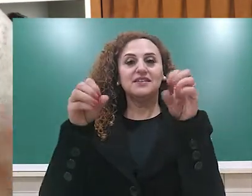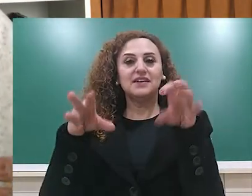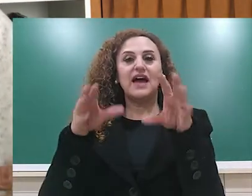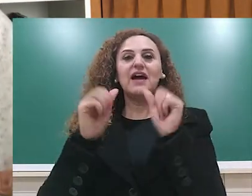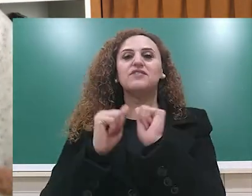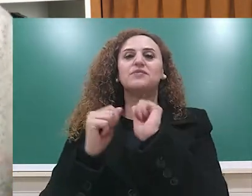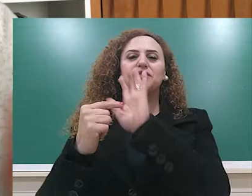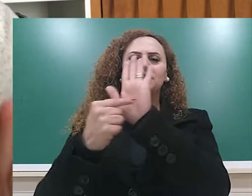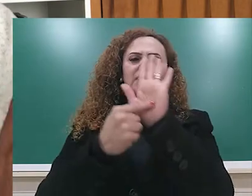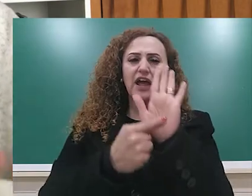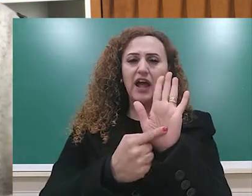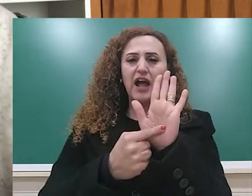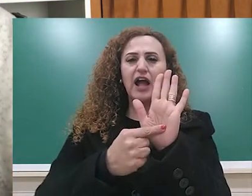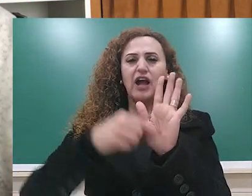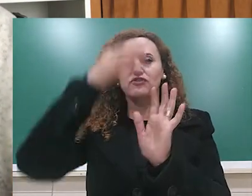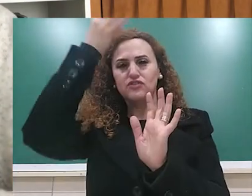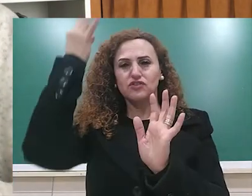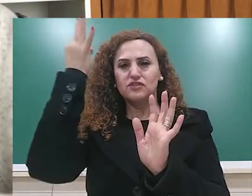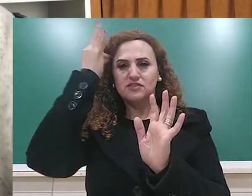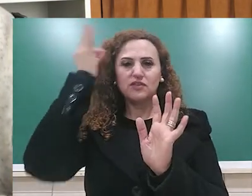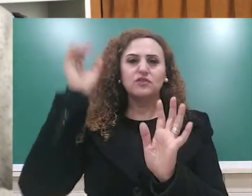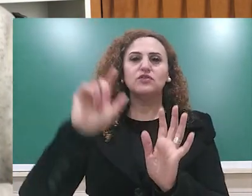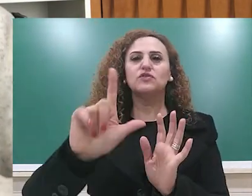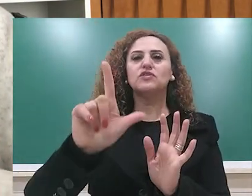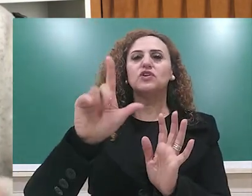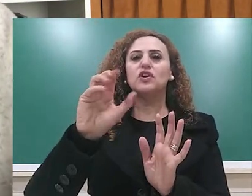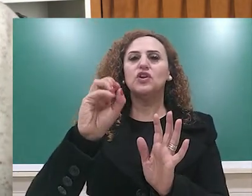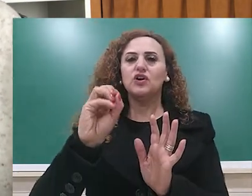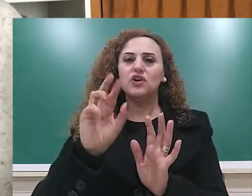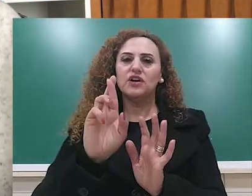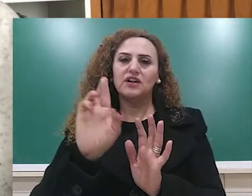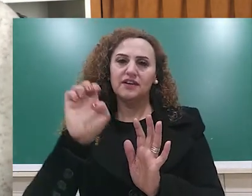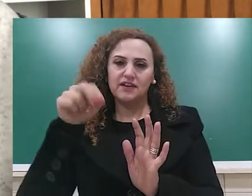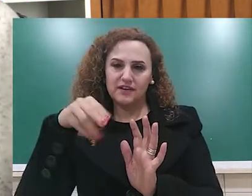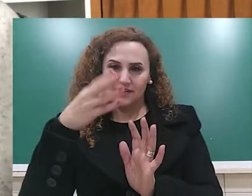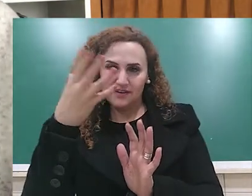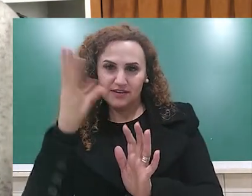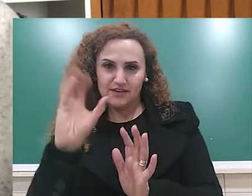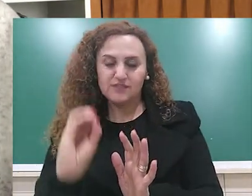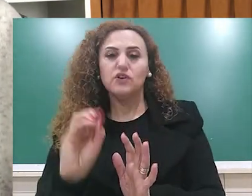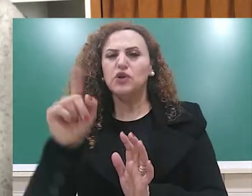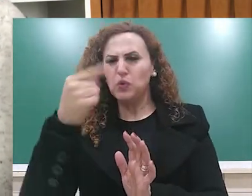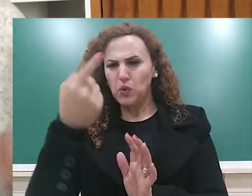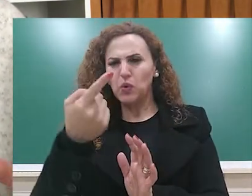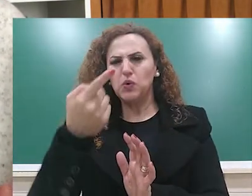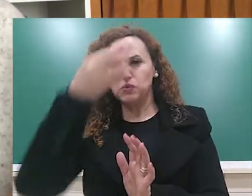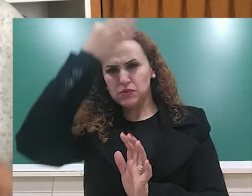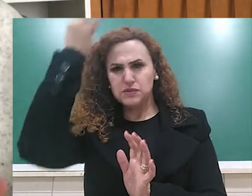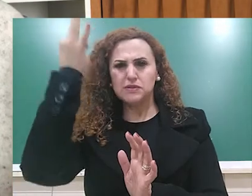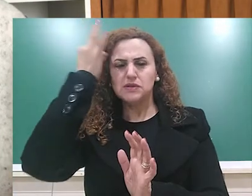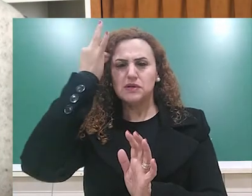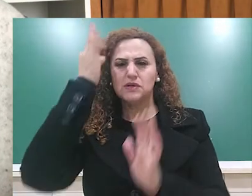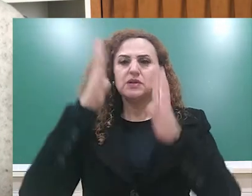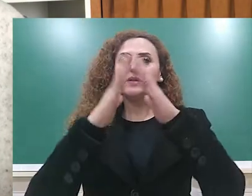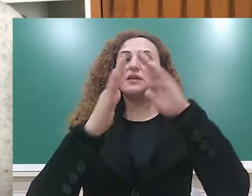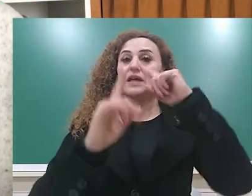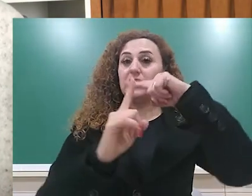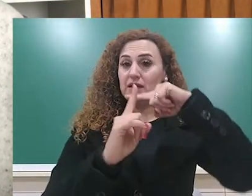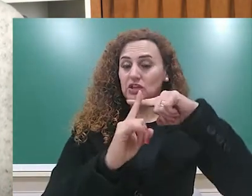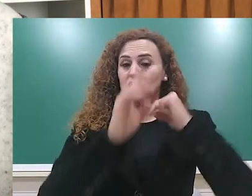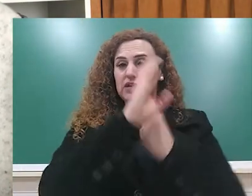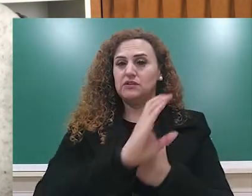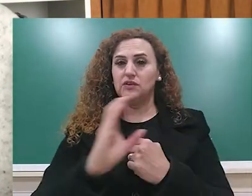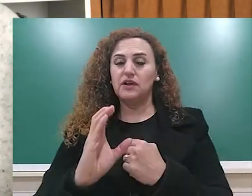São Lourenço e outros santos da igreja católica tentando salvar uma